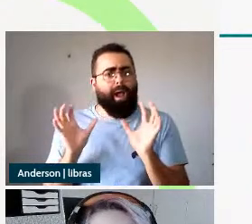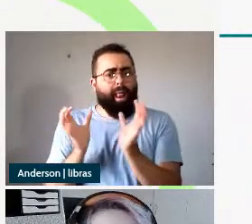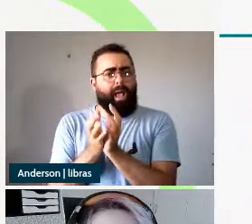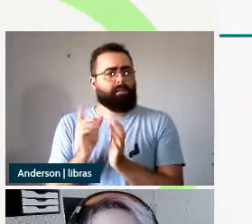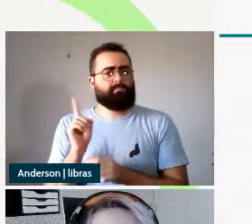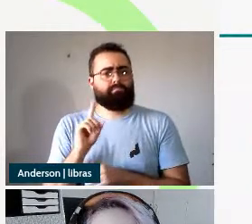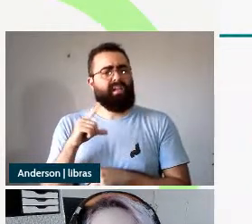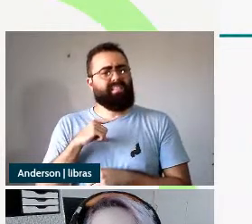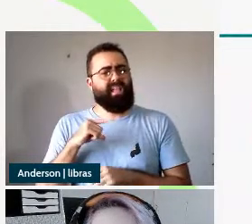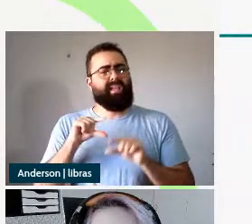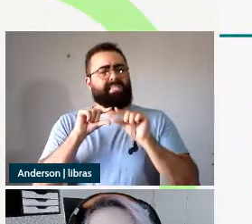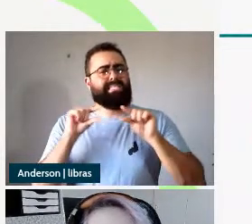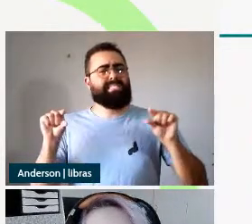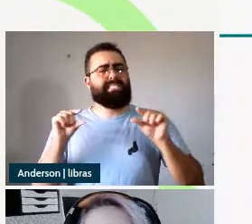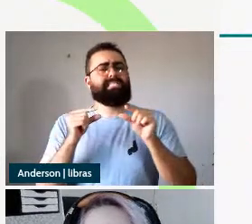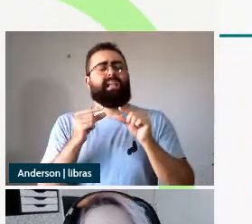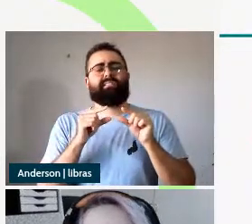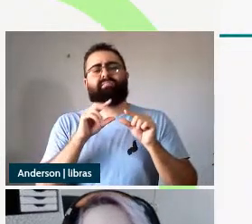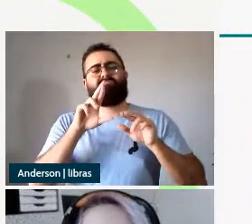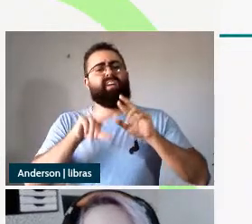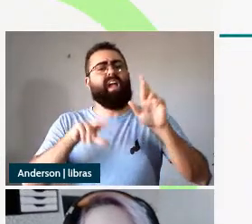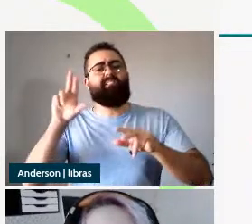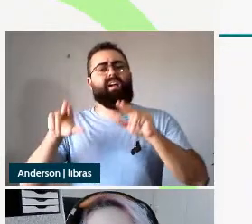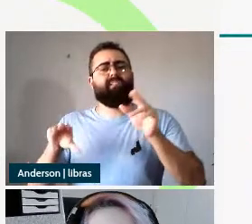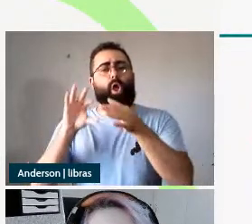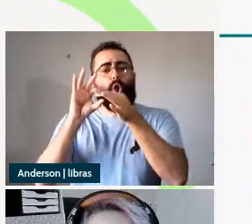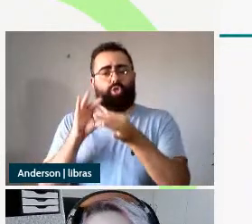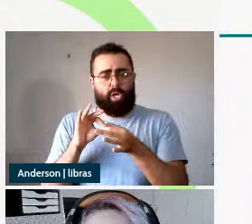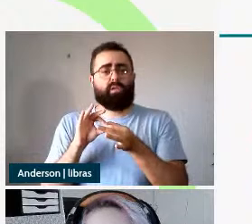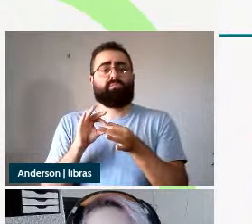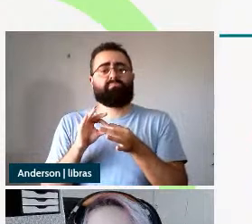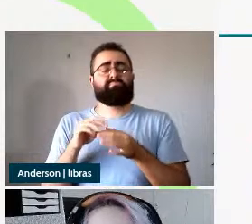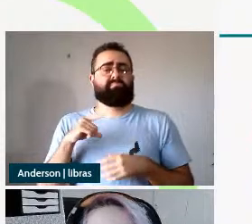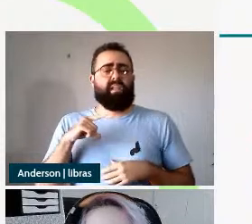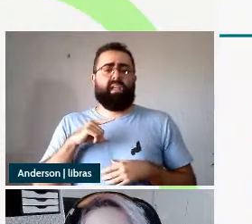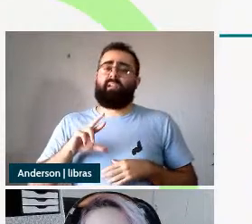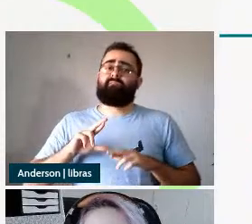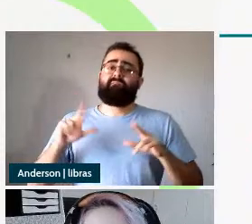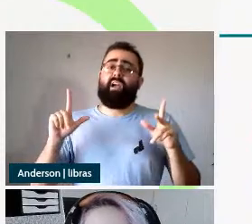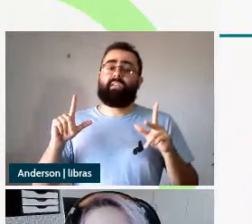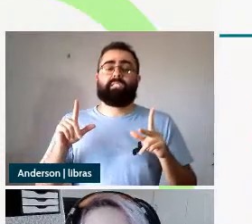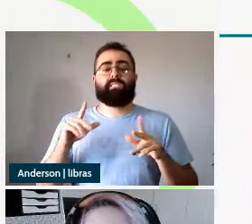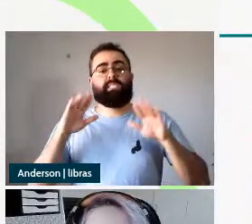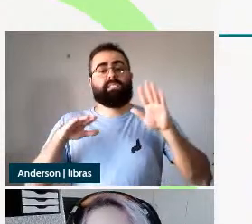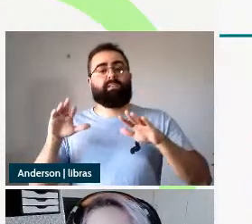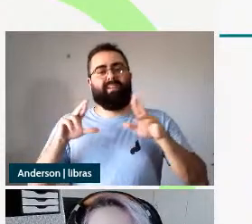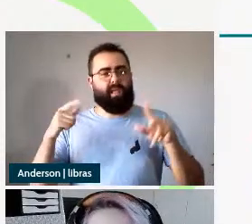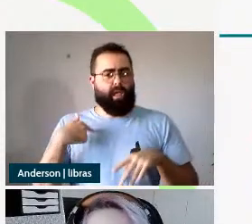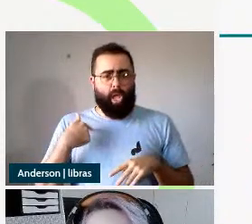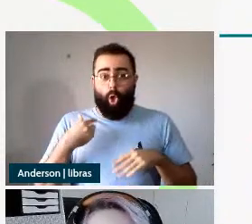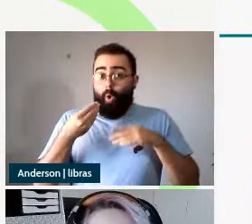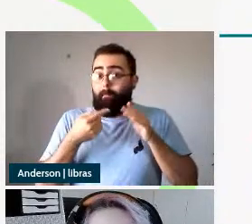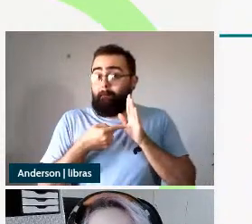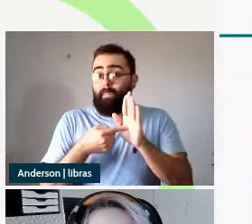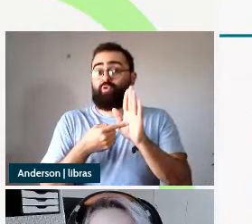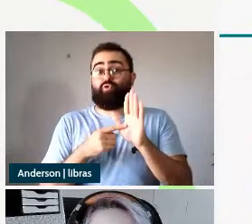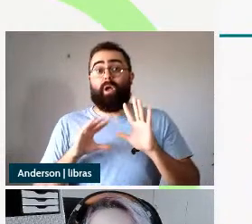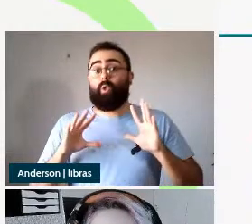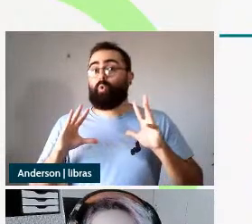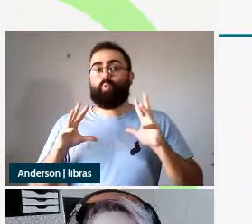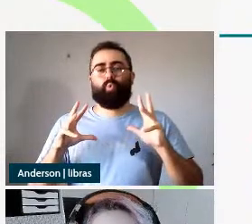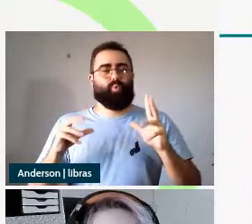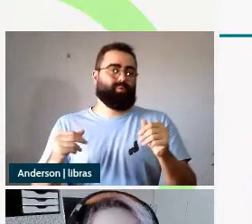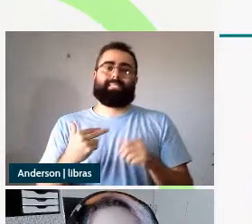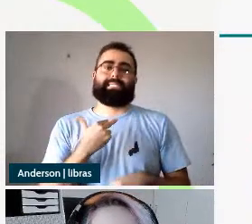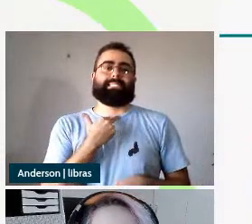naturezas distintas e eles apresentam um comportamento bem distinto a gente não vai trazer todas as possibilidades aqui porque são